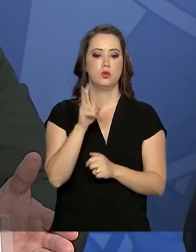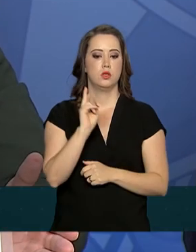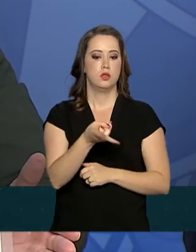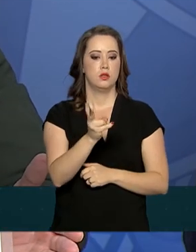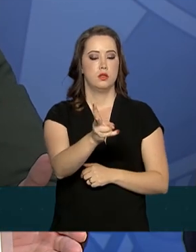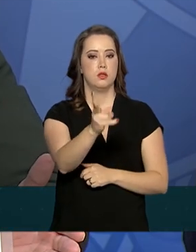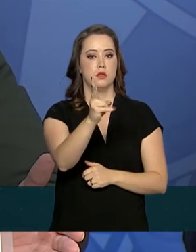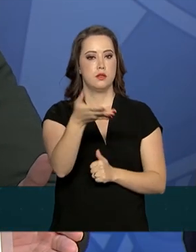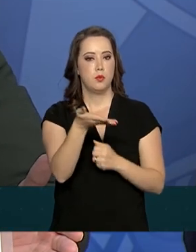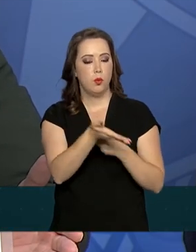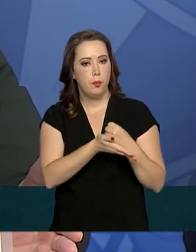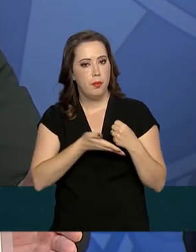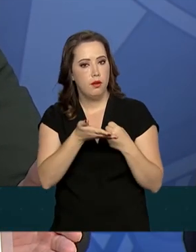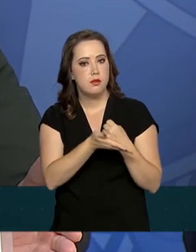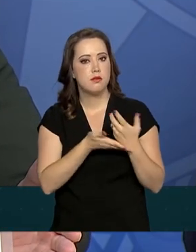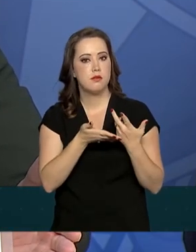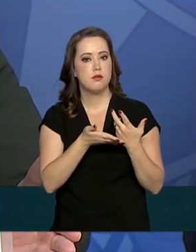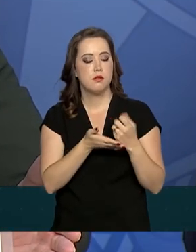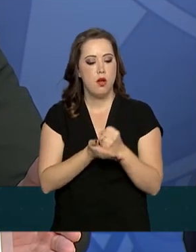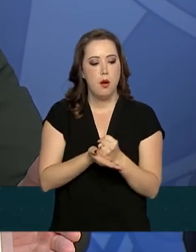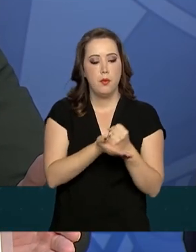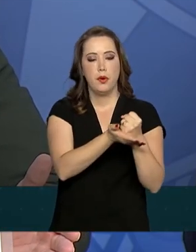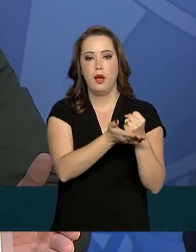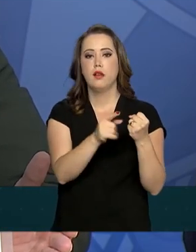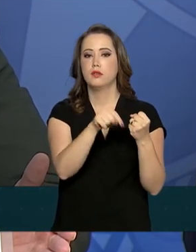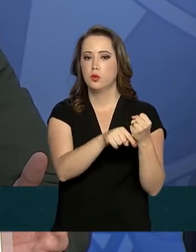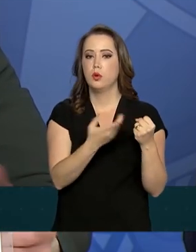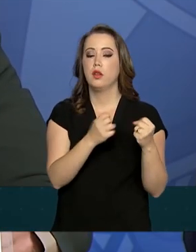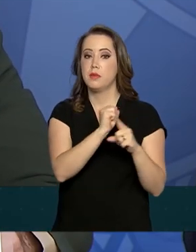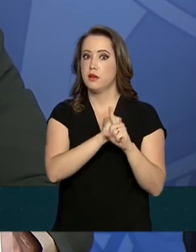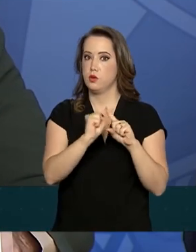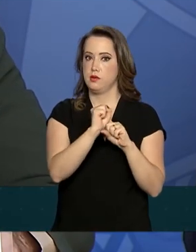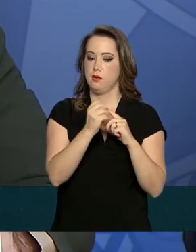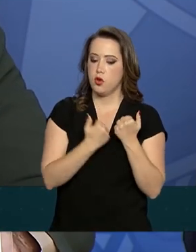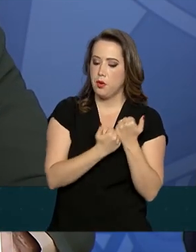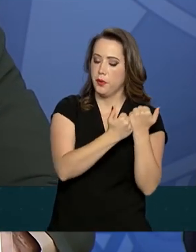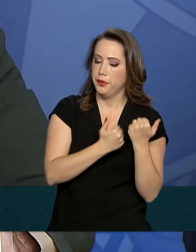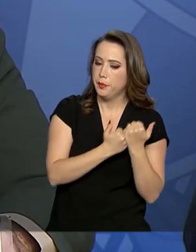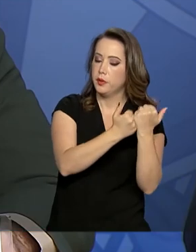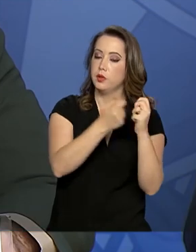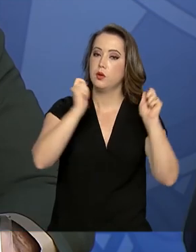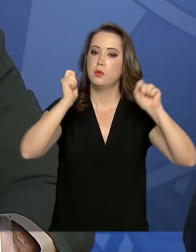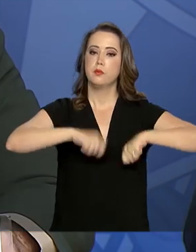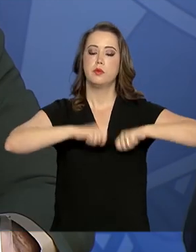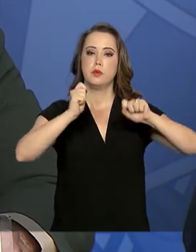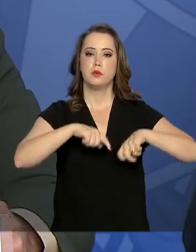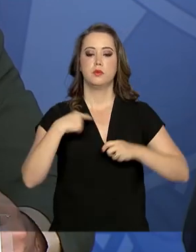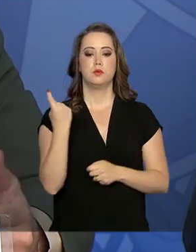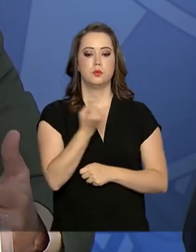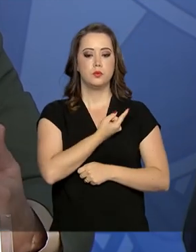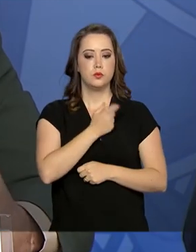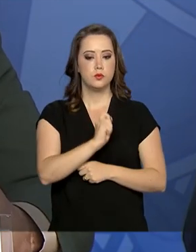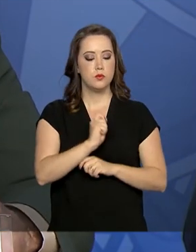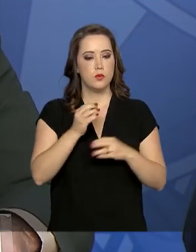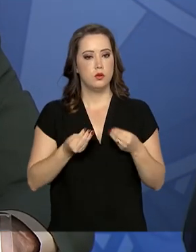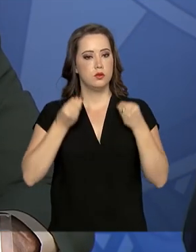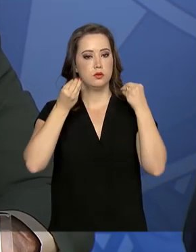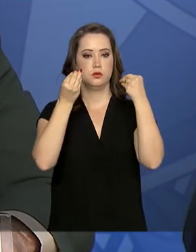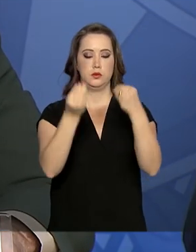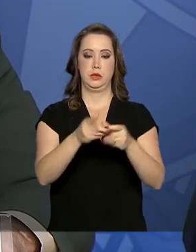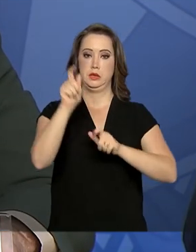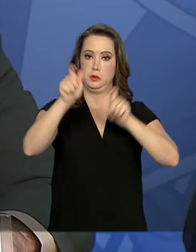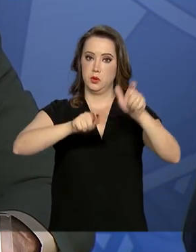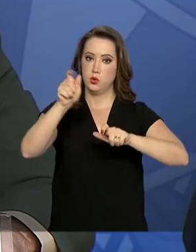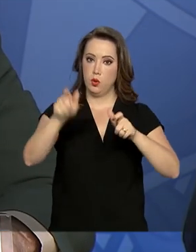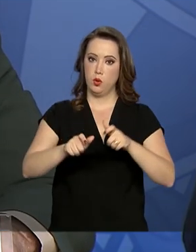alicerçado pela sociedade civil é o que permite que a gente traga as pessoas